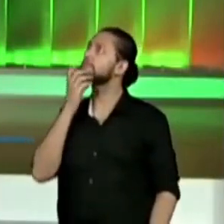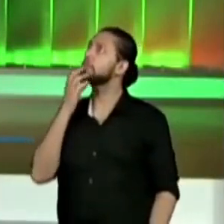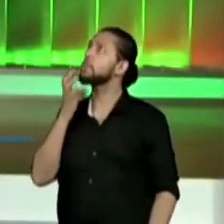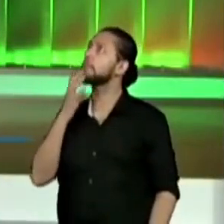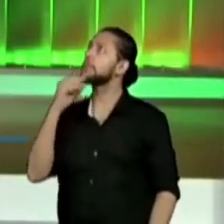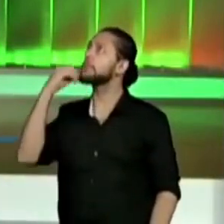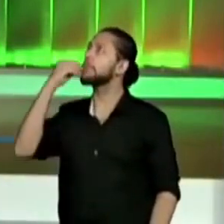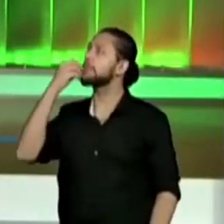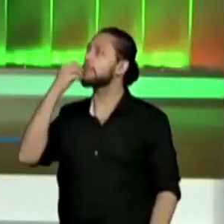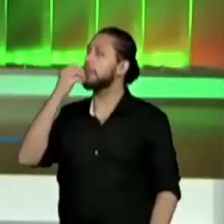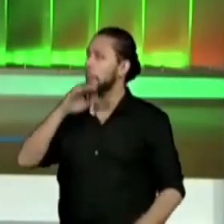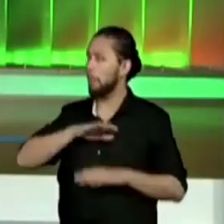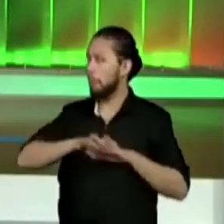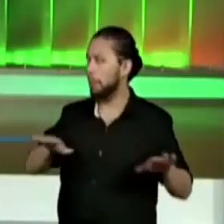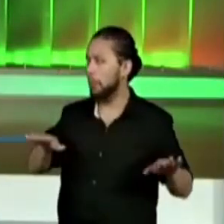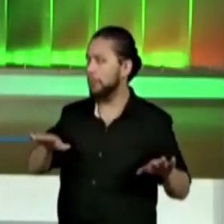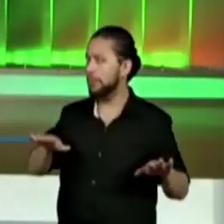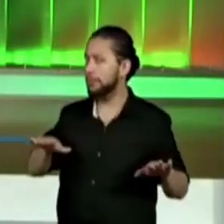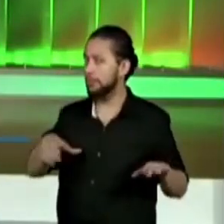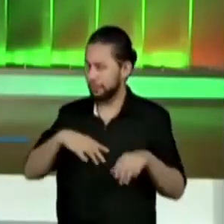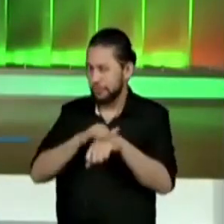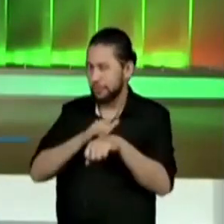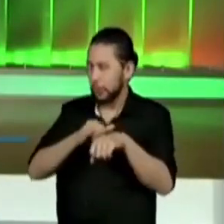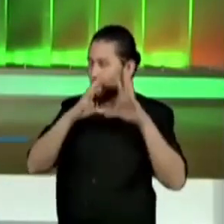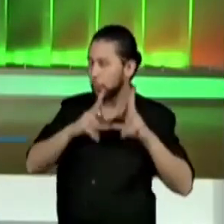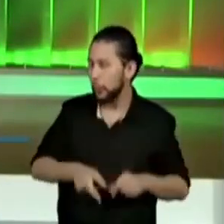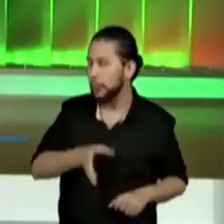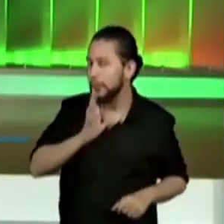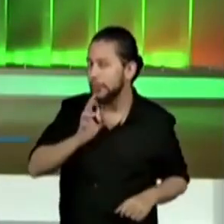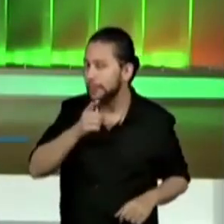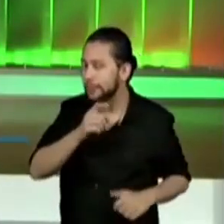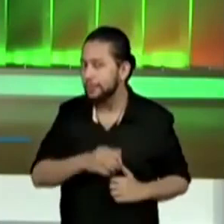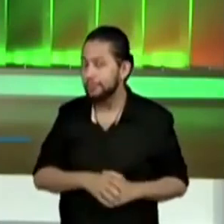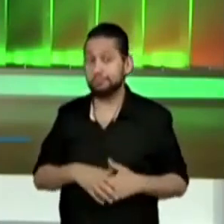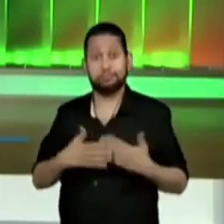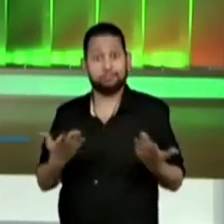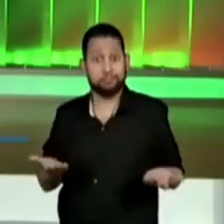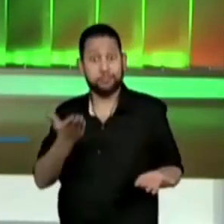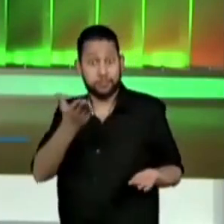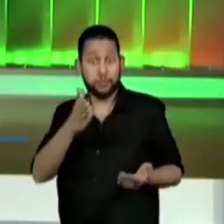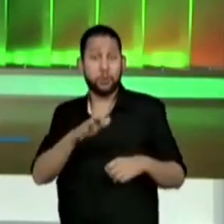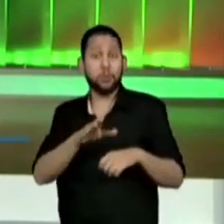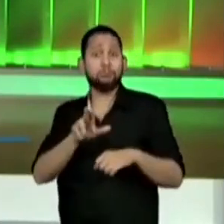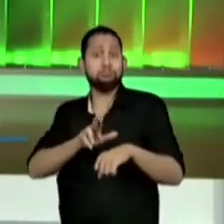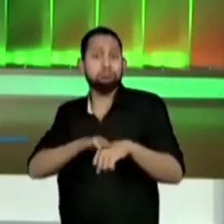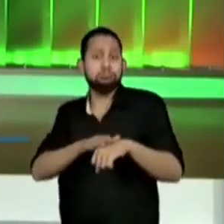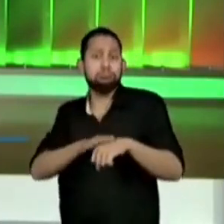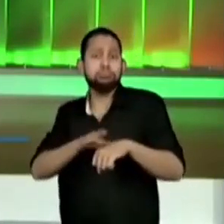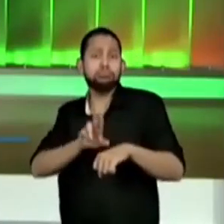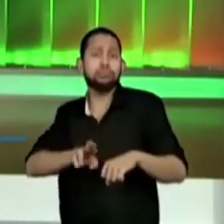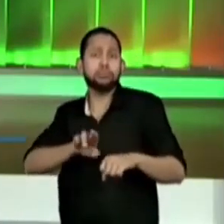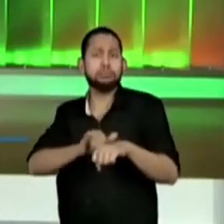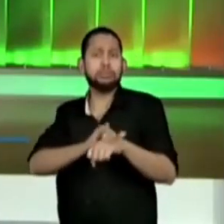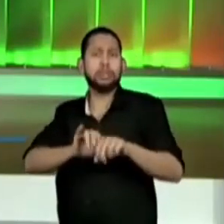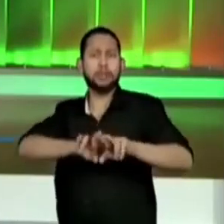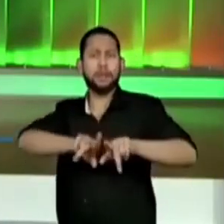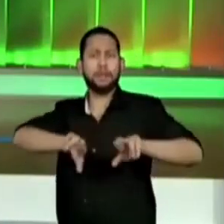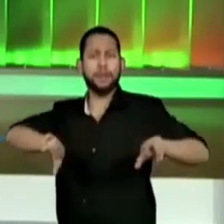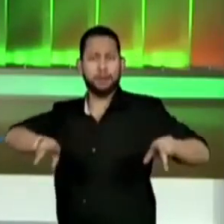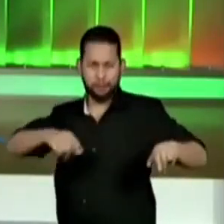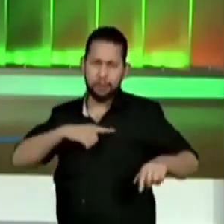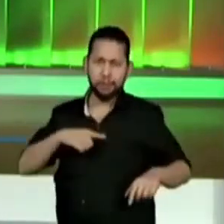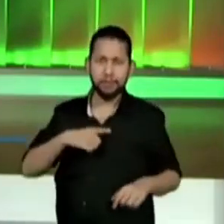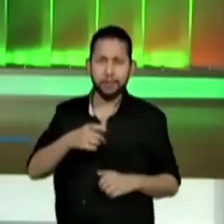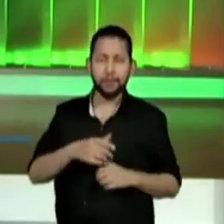fácil. Mas, será que você conhece todas as estratégias? Será que você utiliza todas as estratégias? É